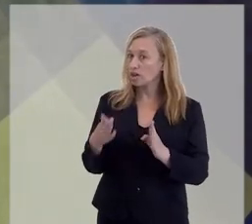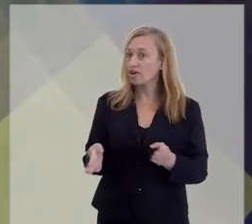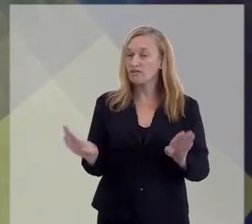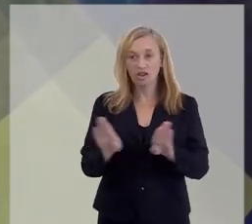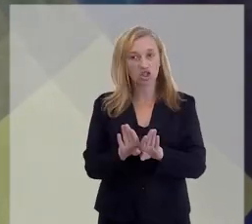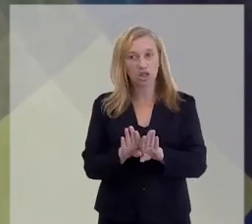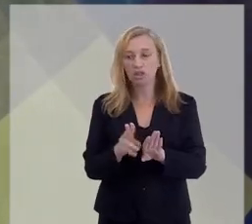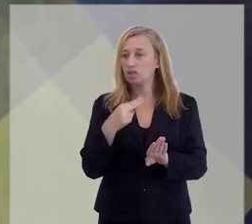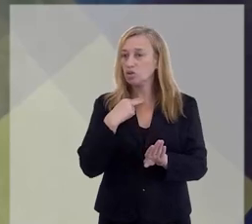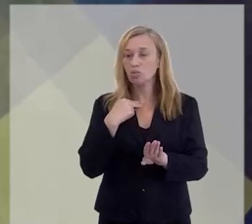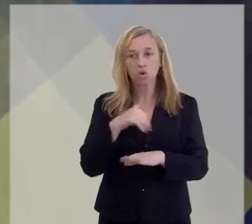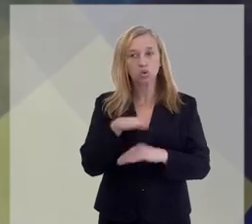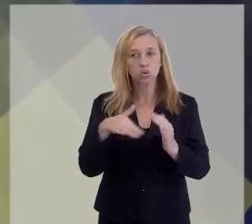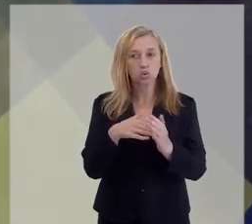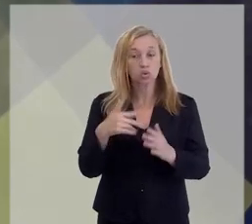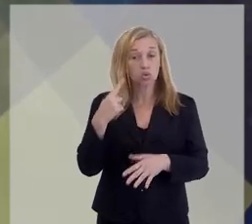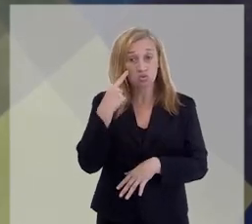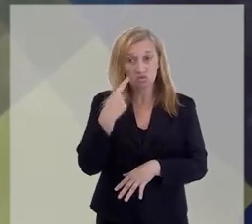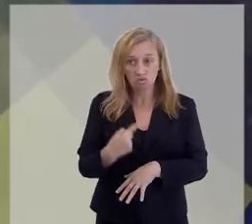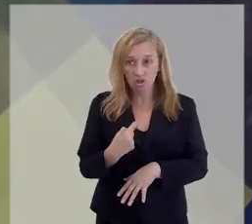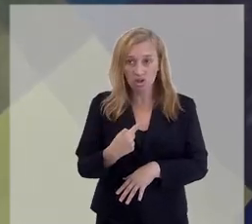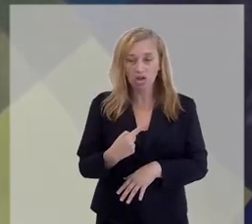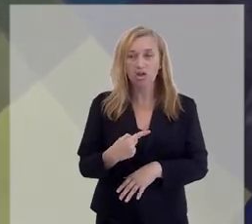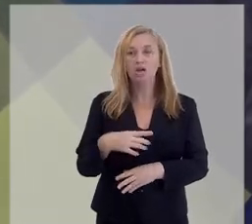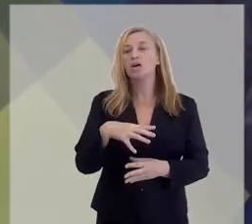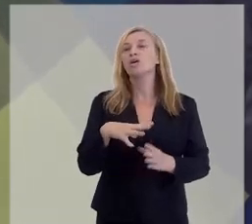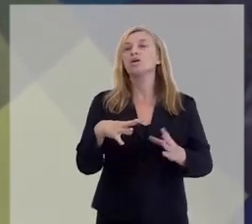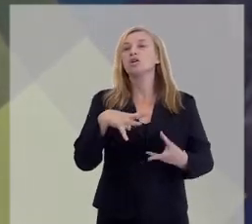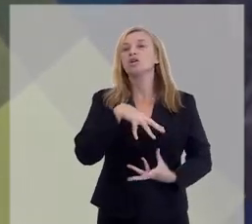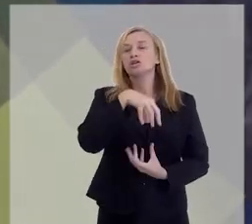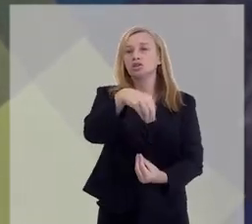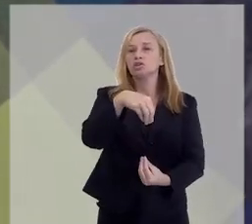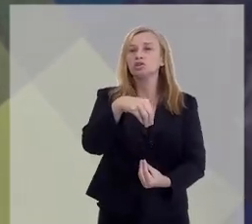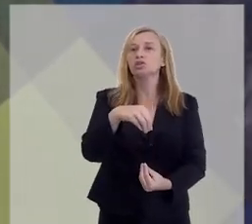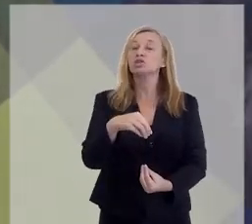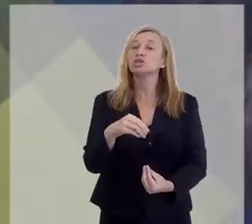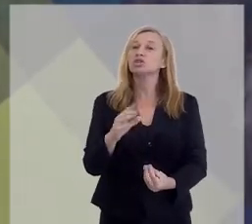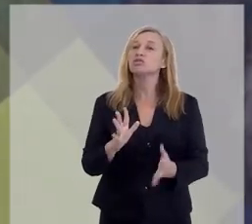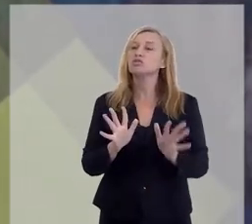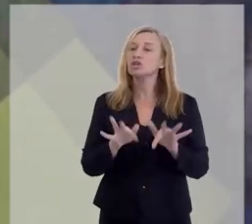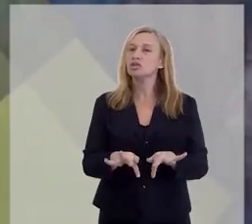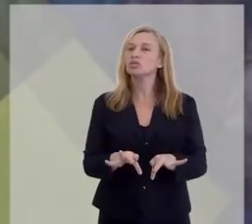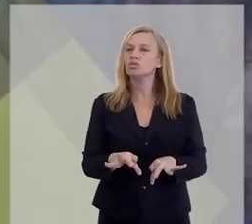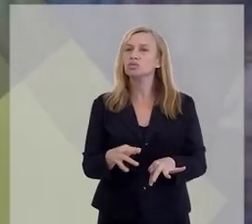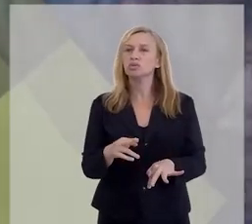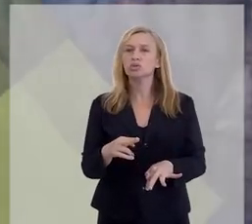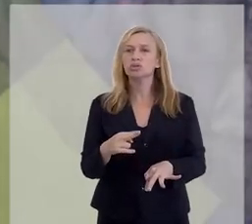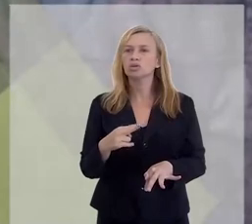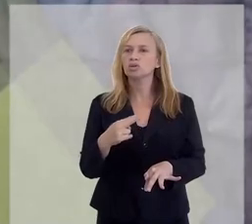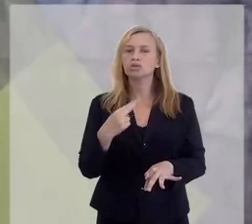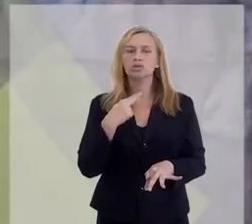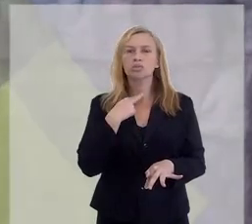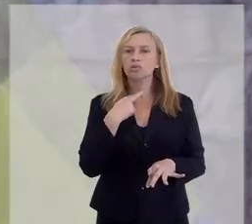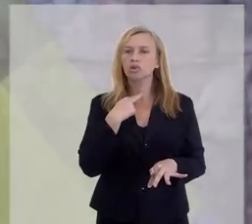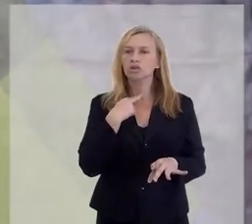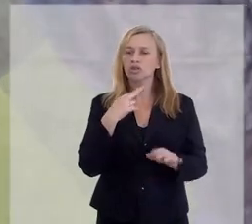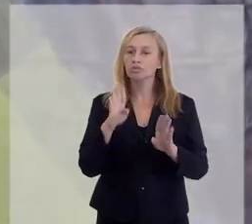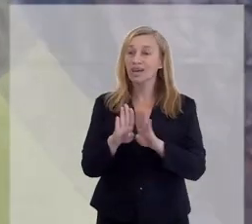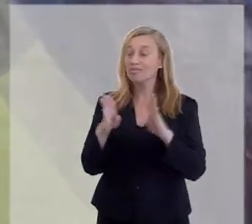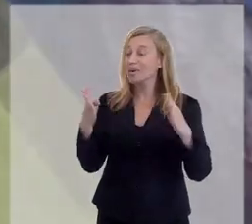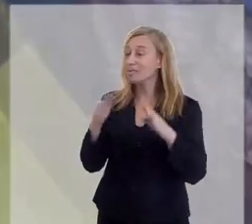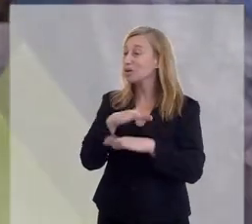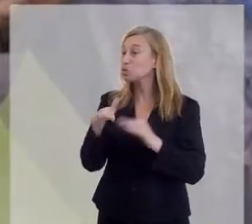são fechadas, não são públicas, para o Espiritismo, a gente chegou à conclusão de que elas não poderiam ser